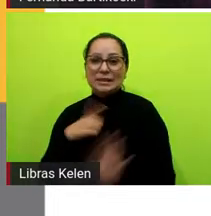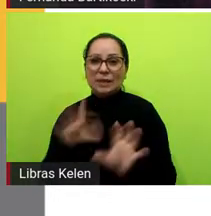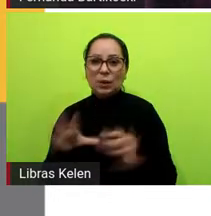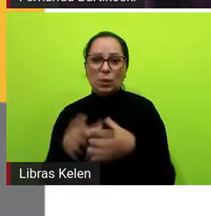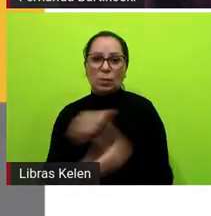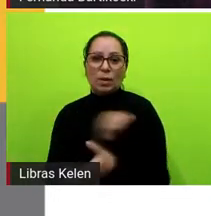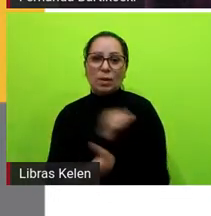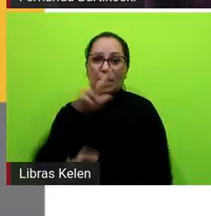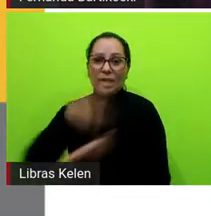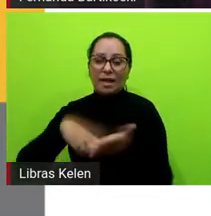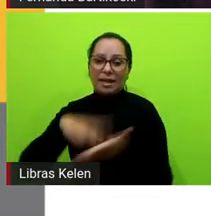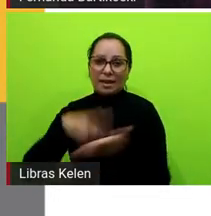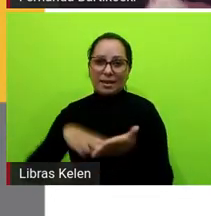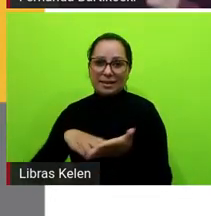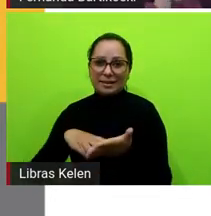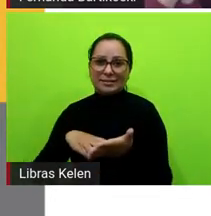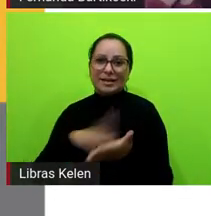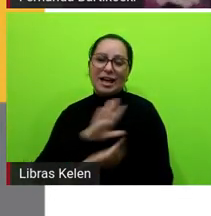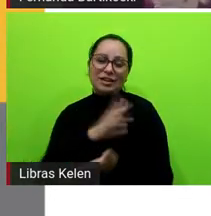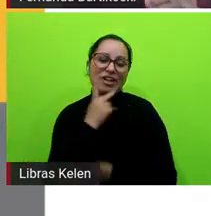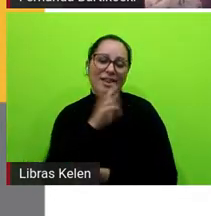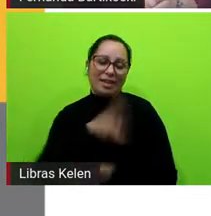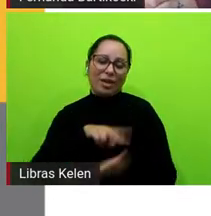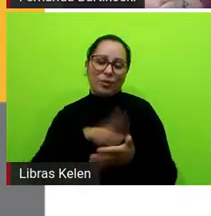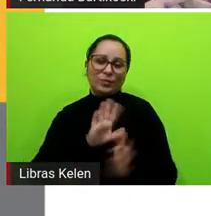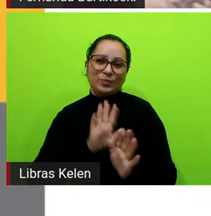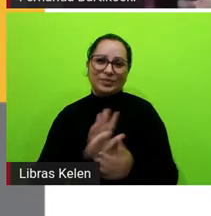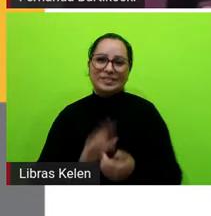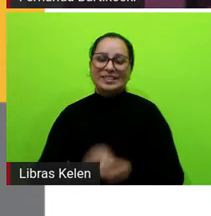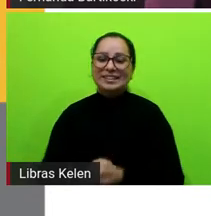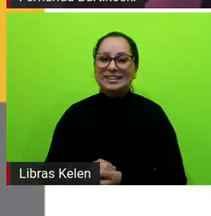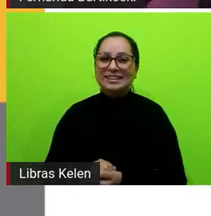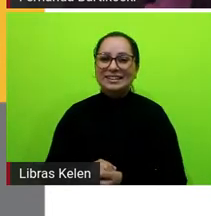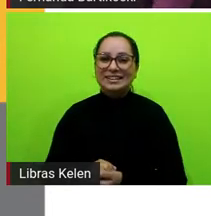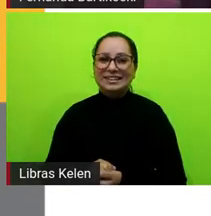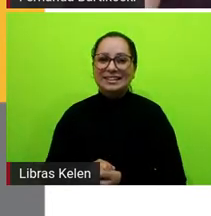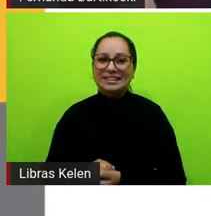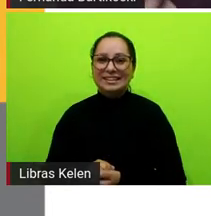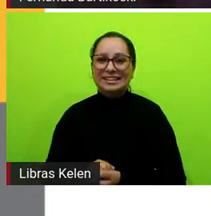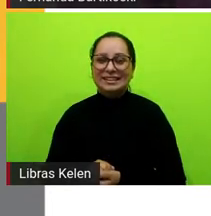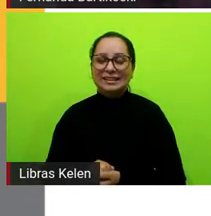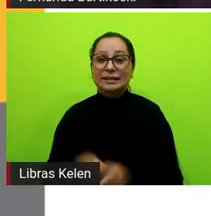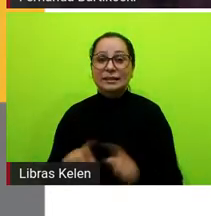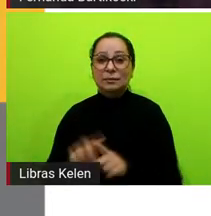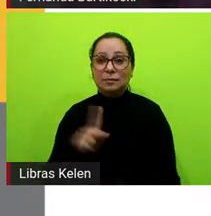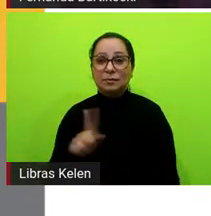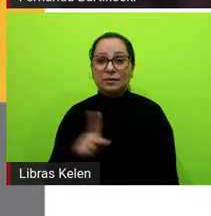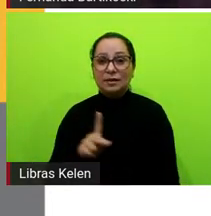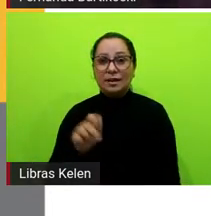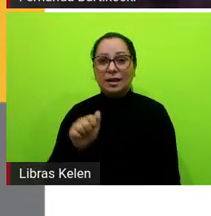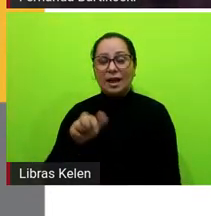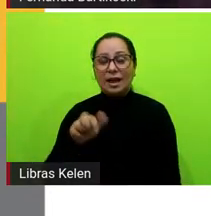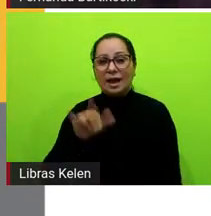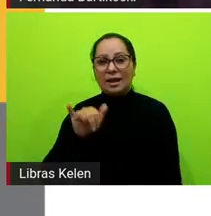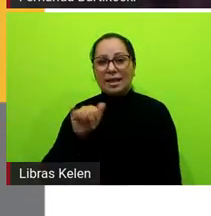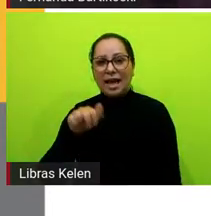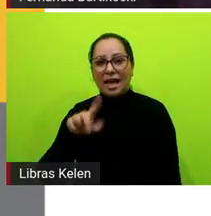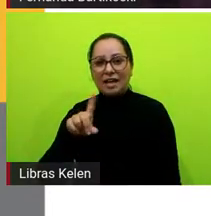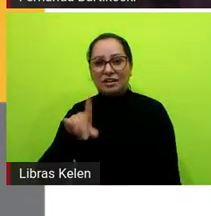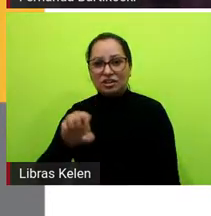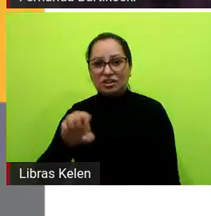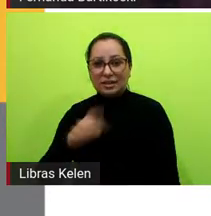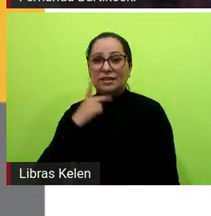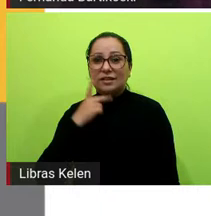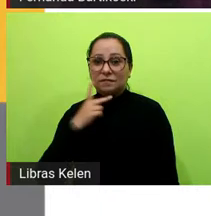lendo uma ah esse é o que tu já leu perdão a professora Ariadne Soares diz que após ler Rio do